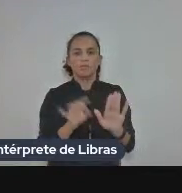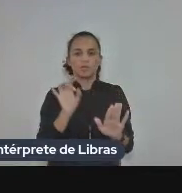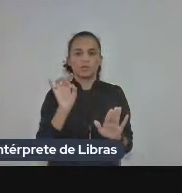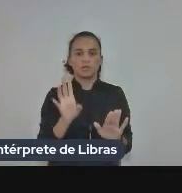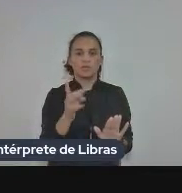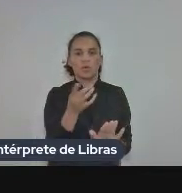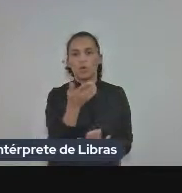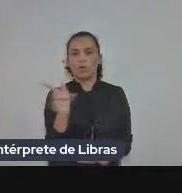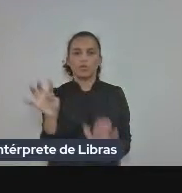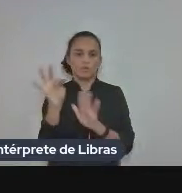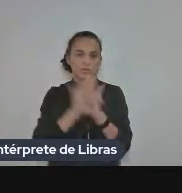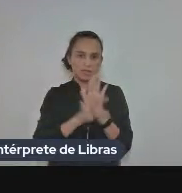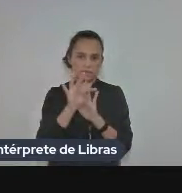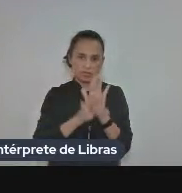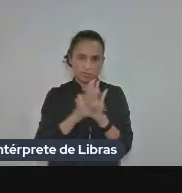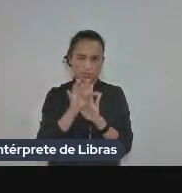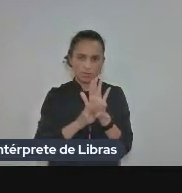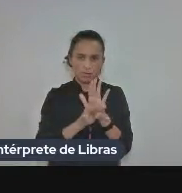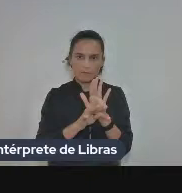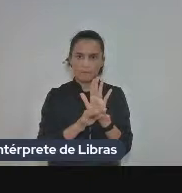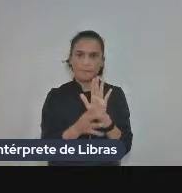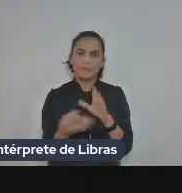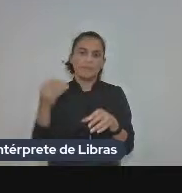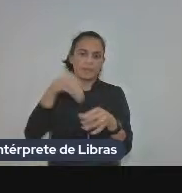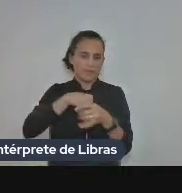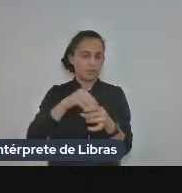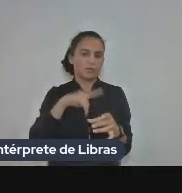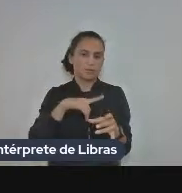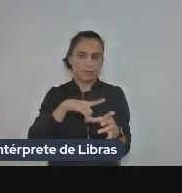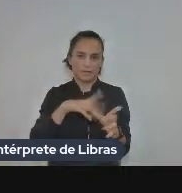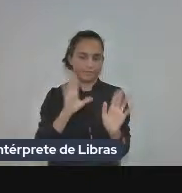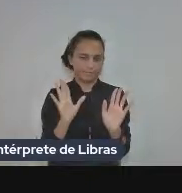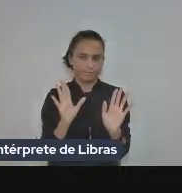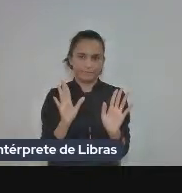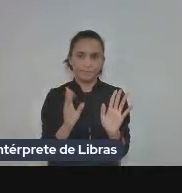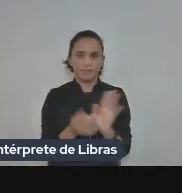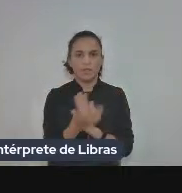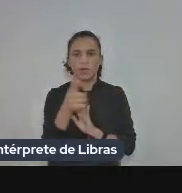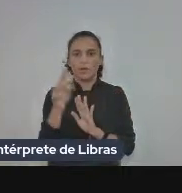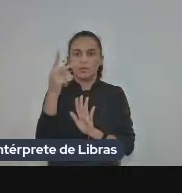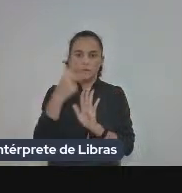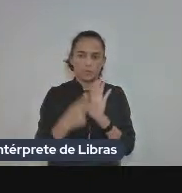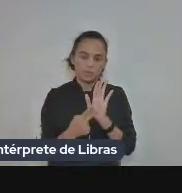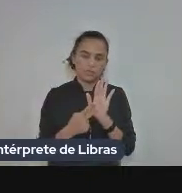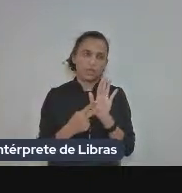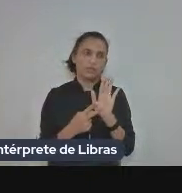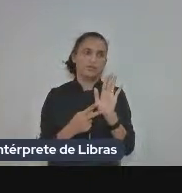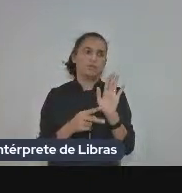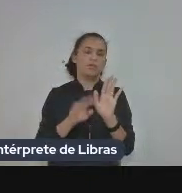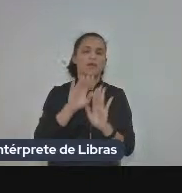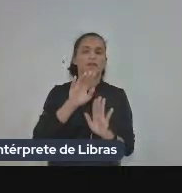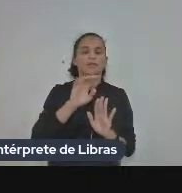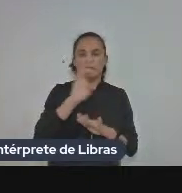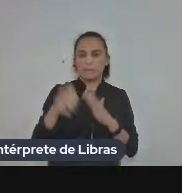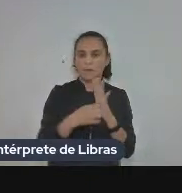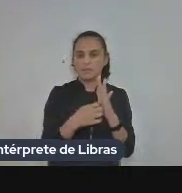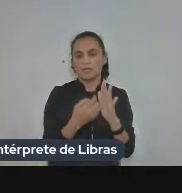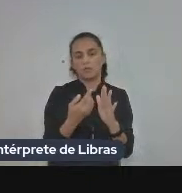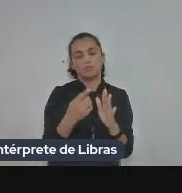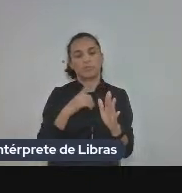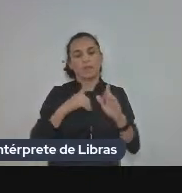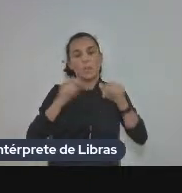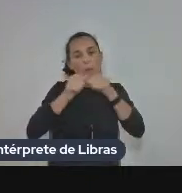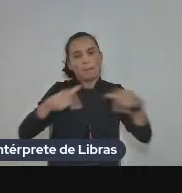outros textos mas ele está perdido aqui dentro então é outro projeto editorial ou outra abordagem da obra